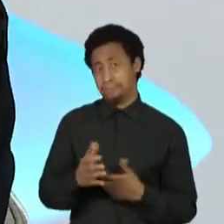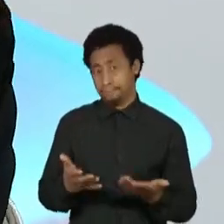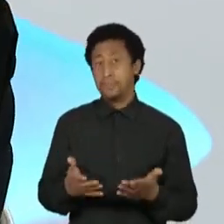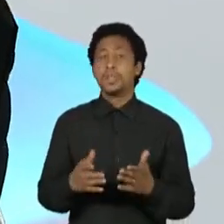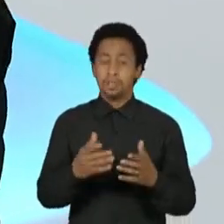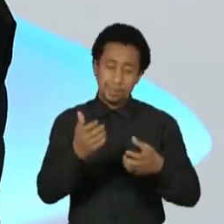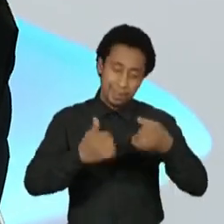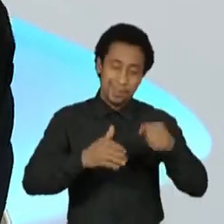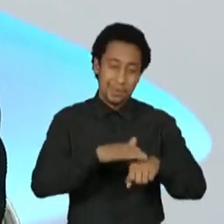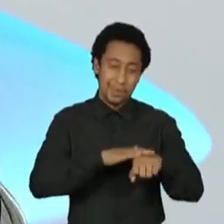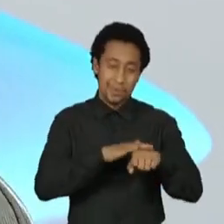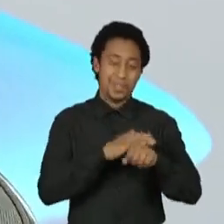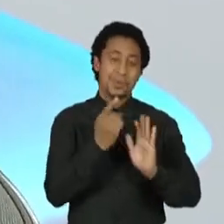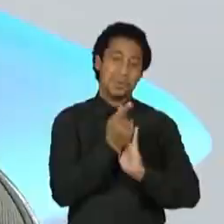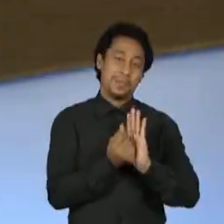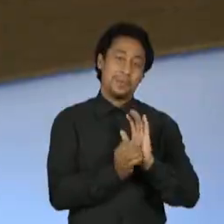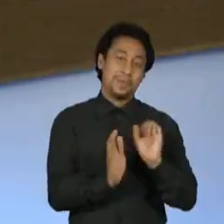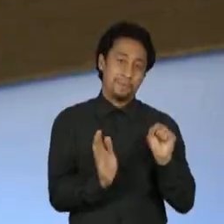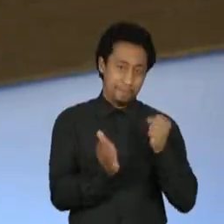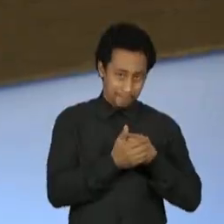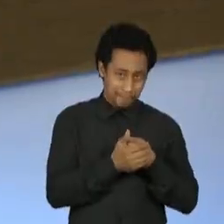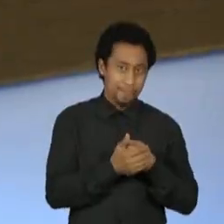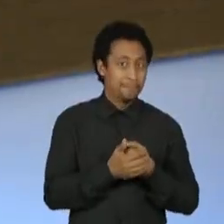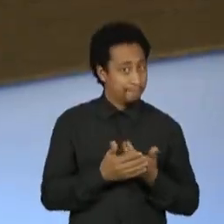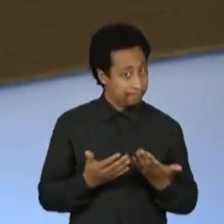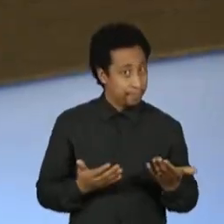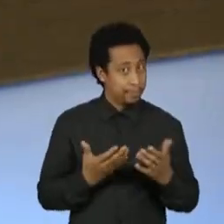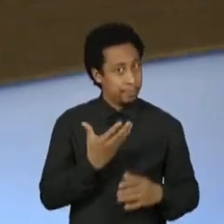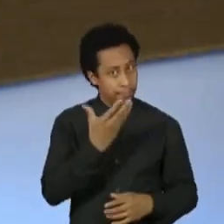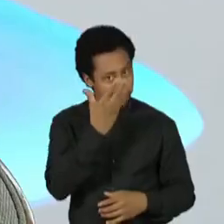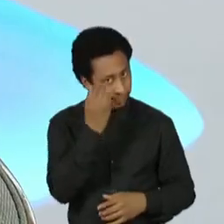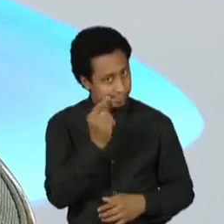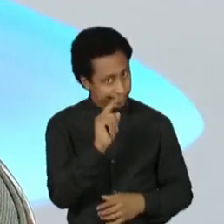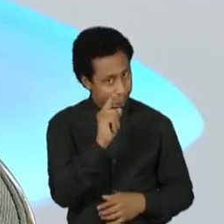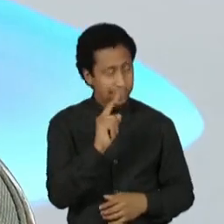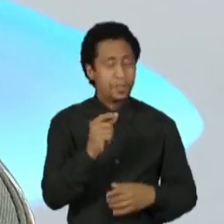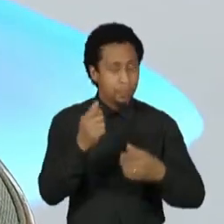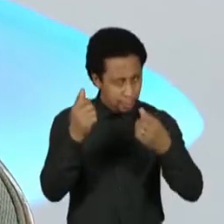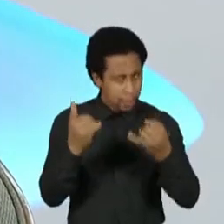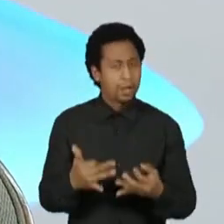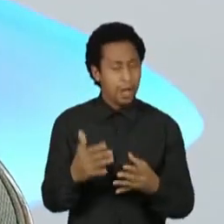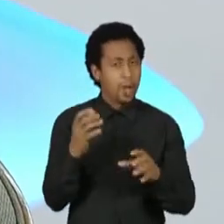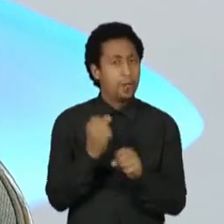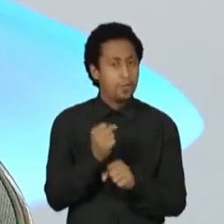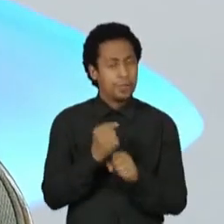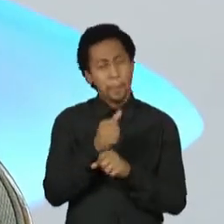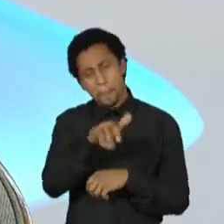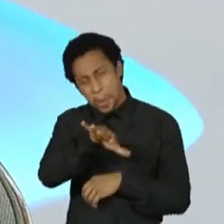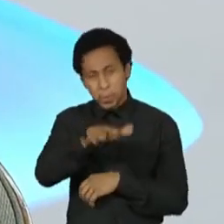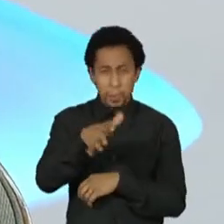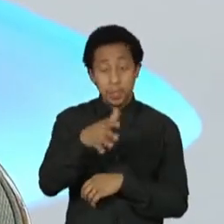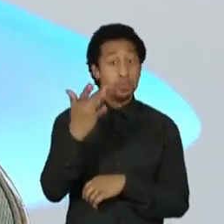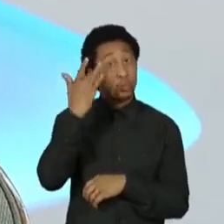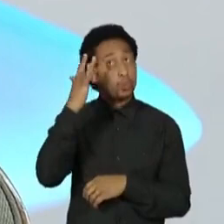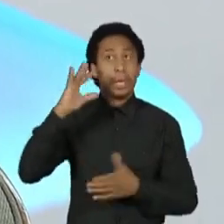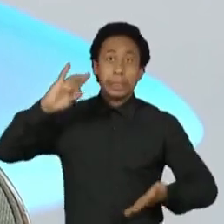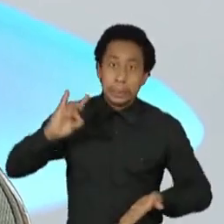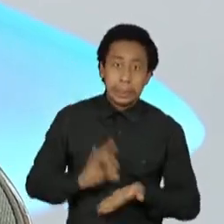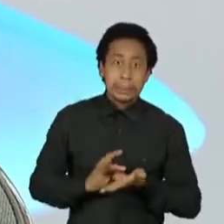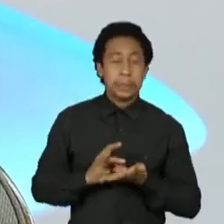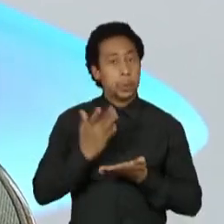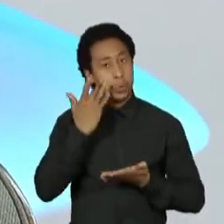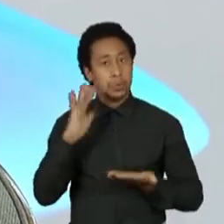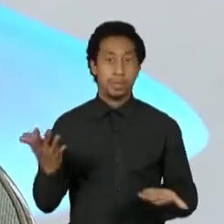secreto, o Tiago comentou também. Não vamos nos esquecer, vou falar em números redondos que eu não tenho de cabeça, então os fake,